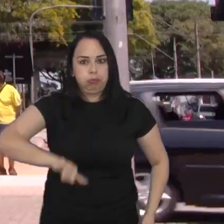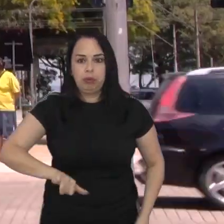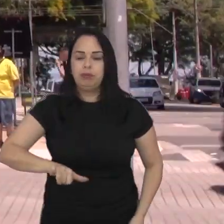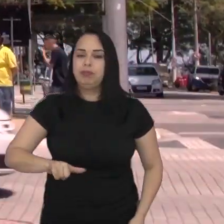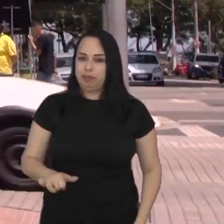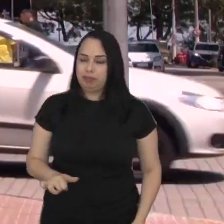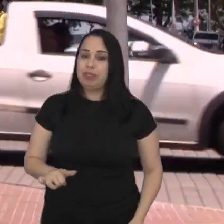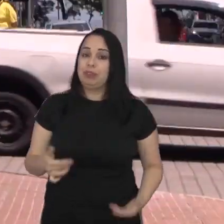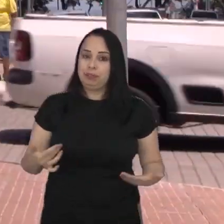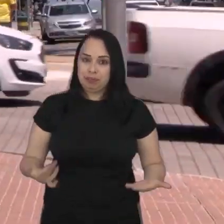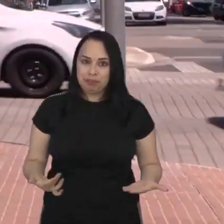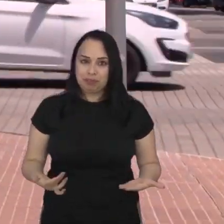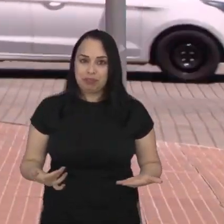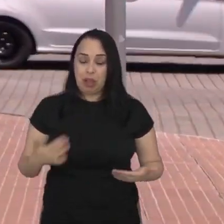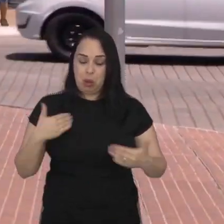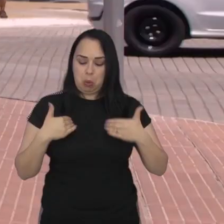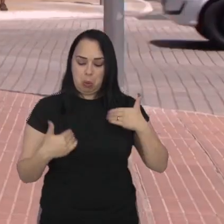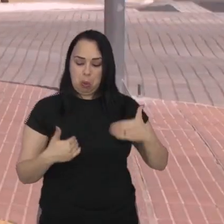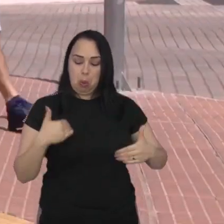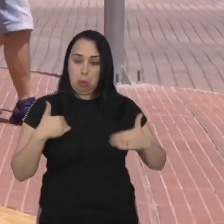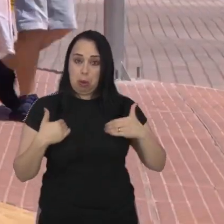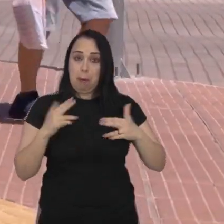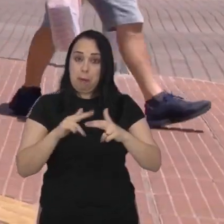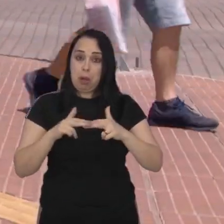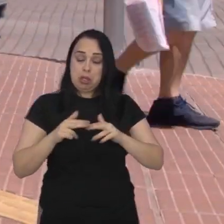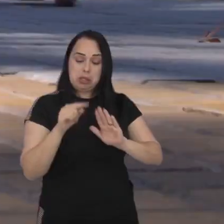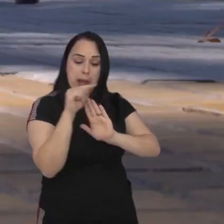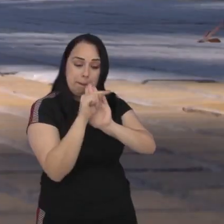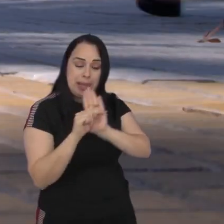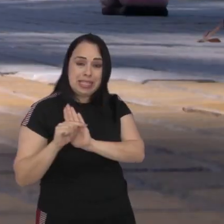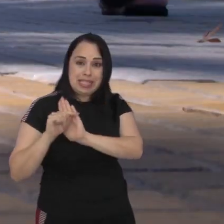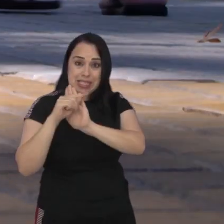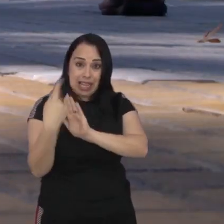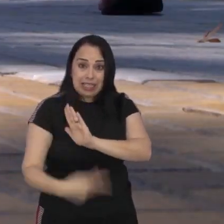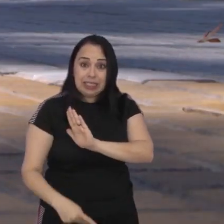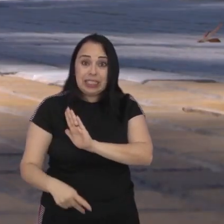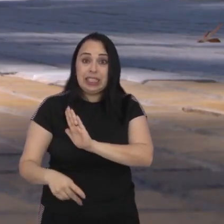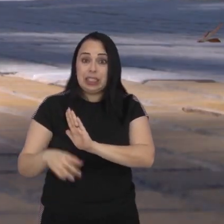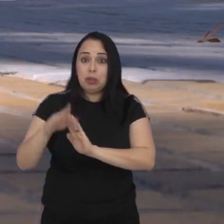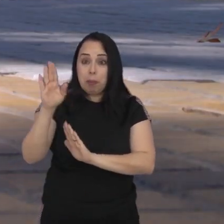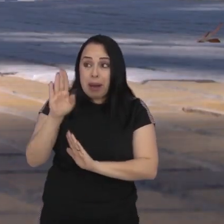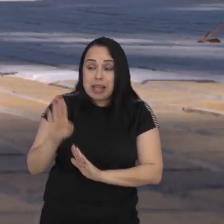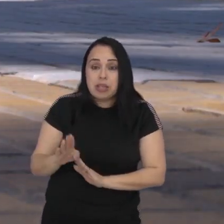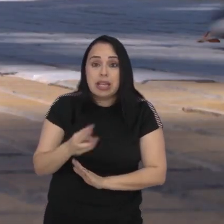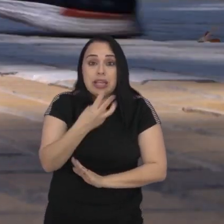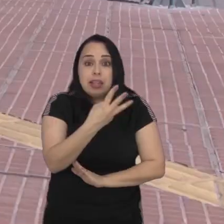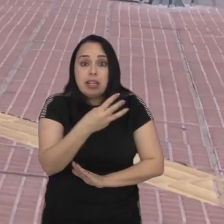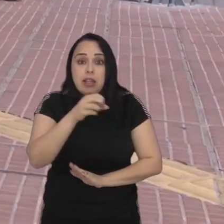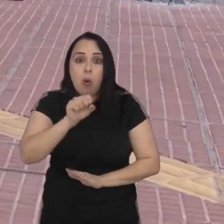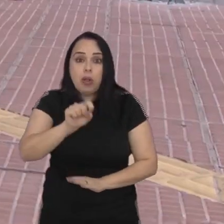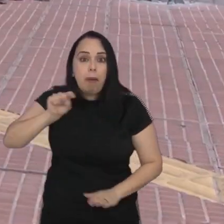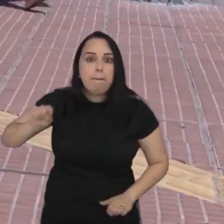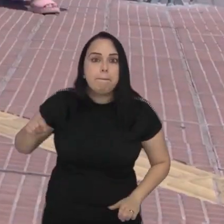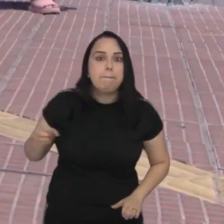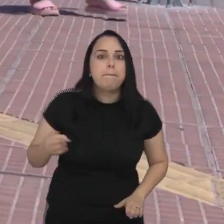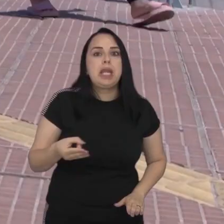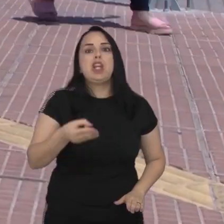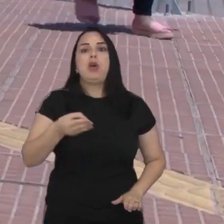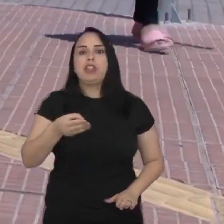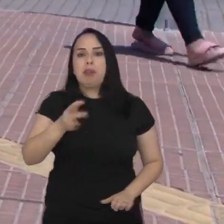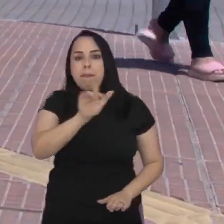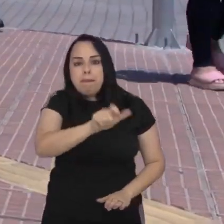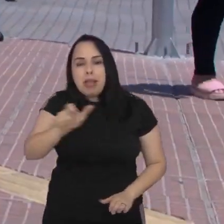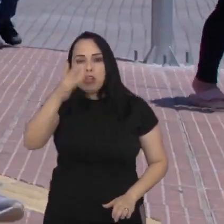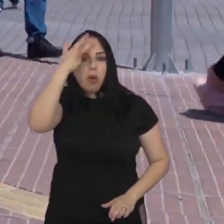Este fenômeno tem nome estresse térmico Segundo o estudo nacional aqui no país 38 milhões